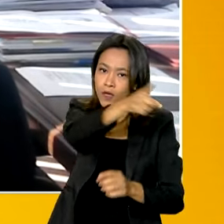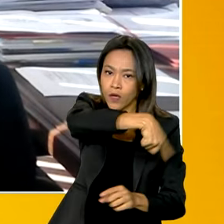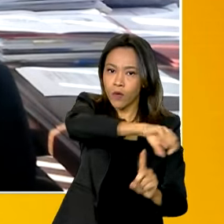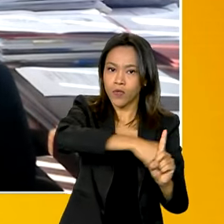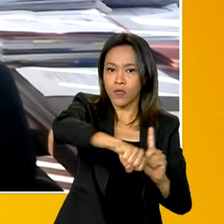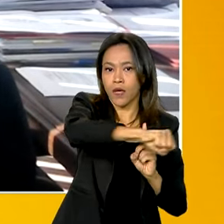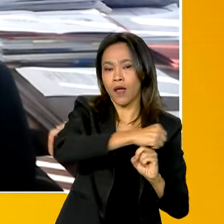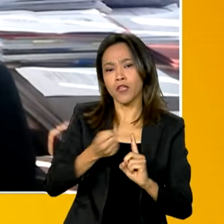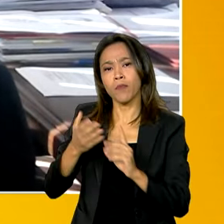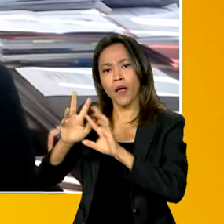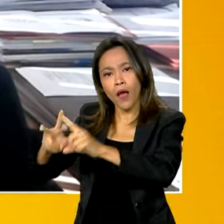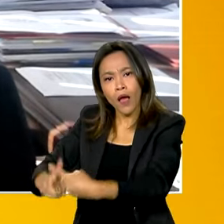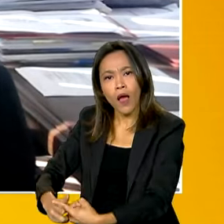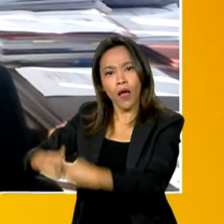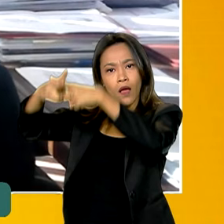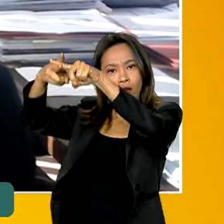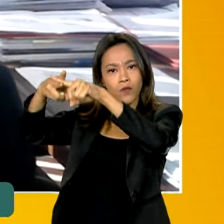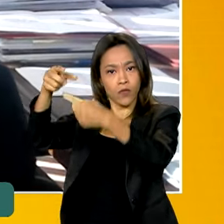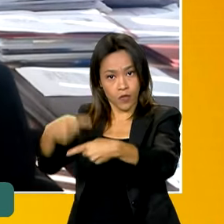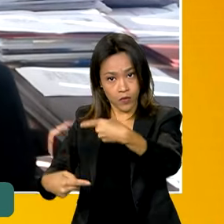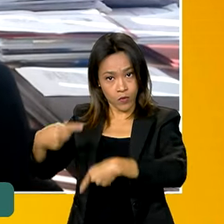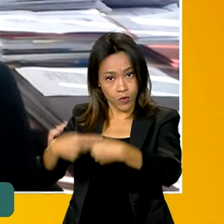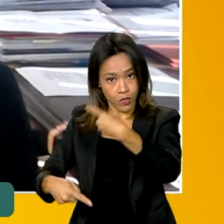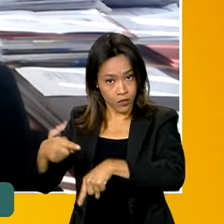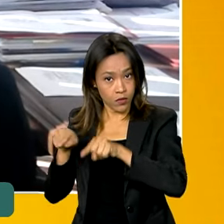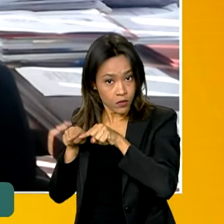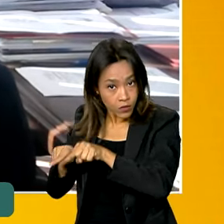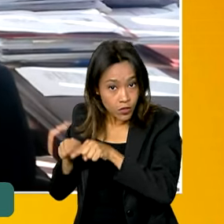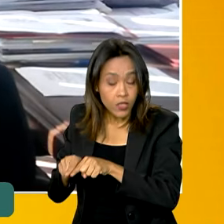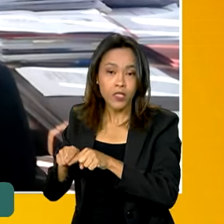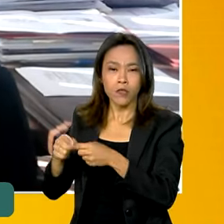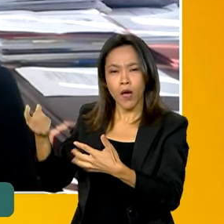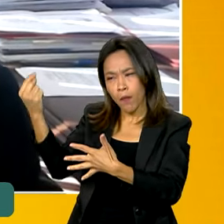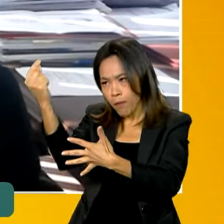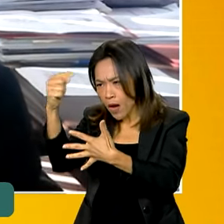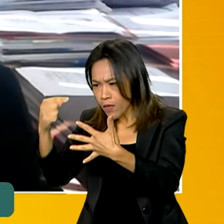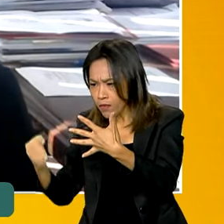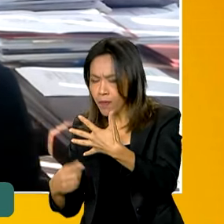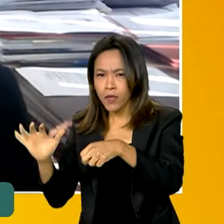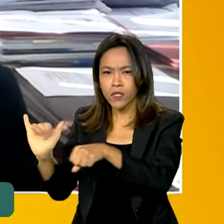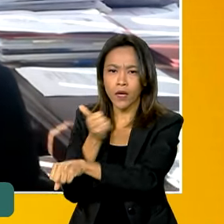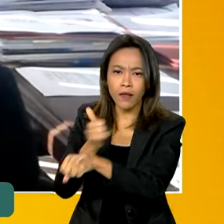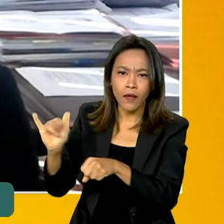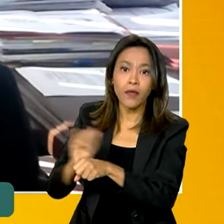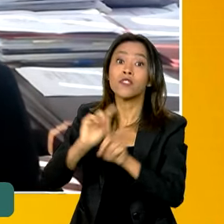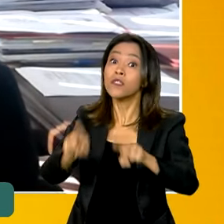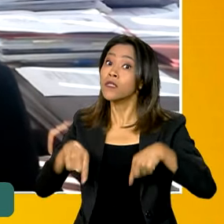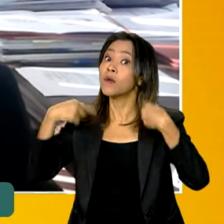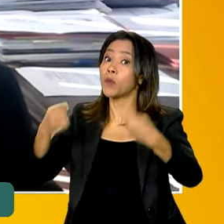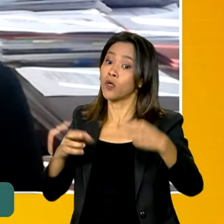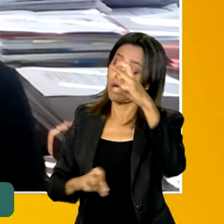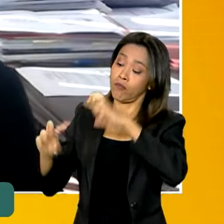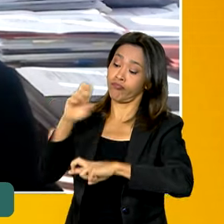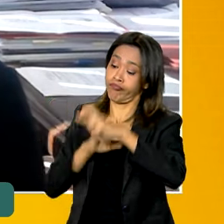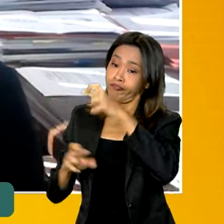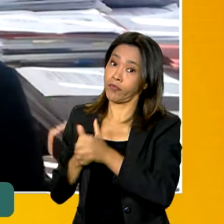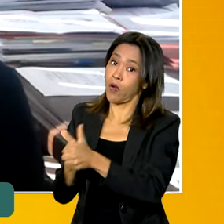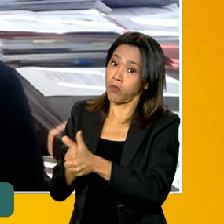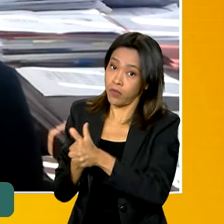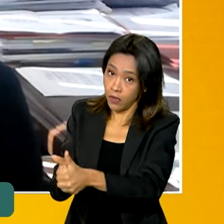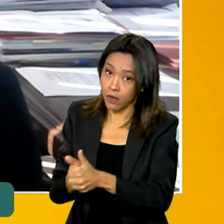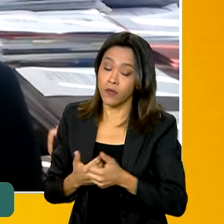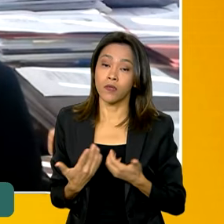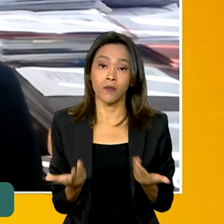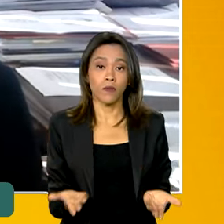para o aprimoramento das políticas, para definições estratégicas e para o próprio monitoramento. Então, nós